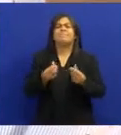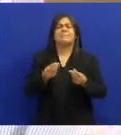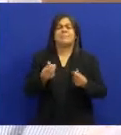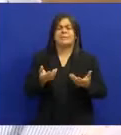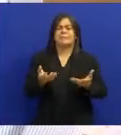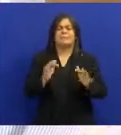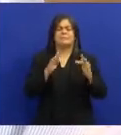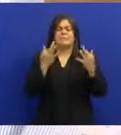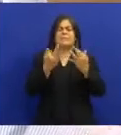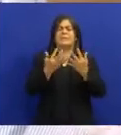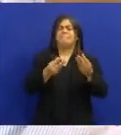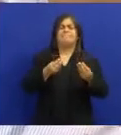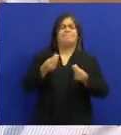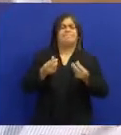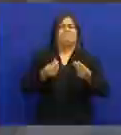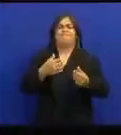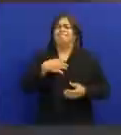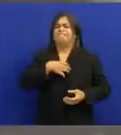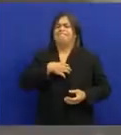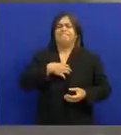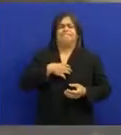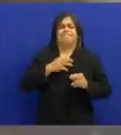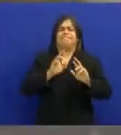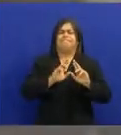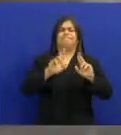revés da própria família